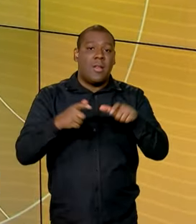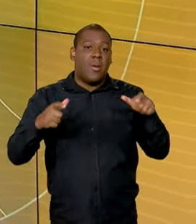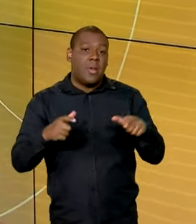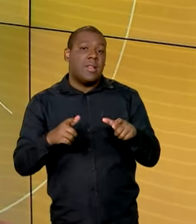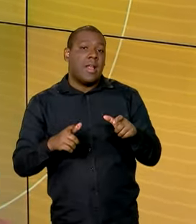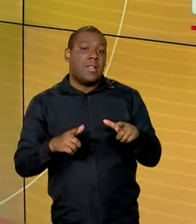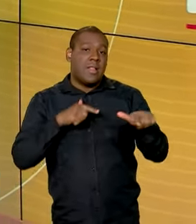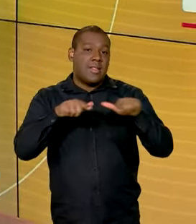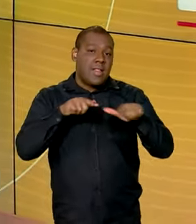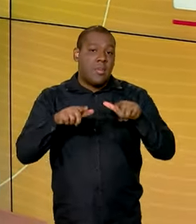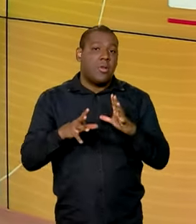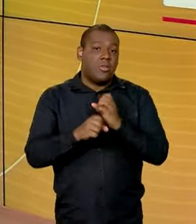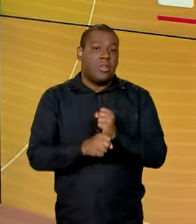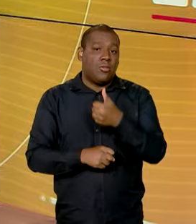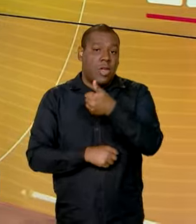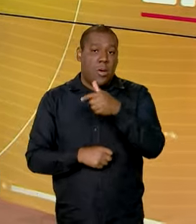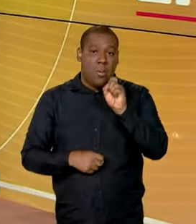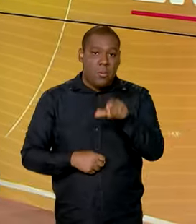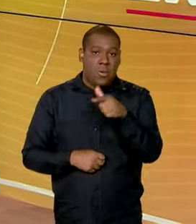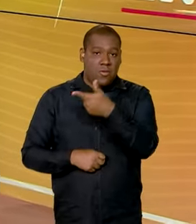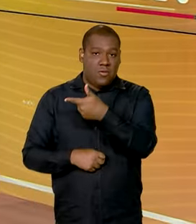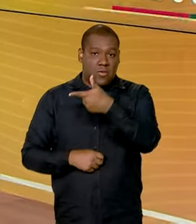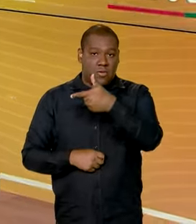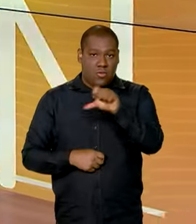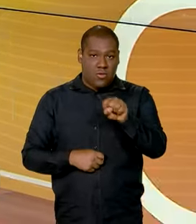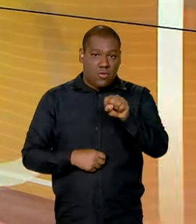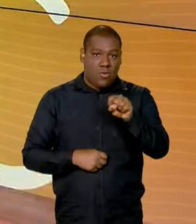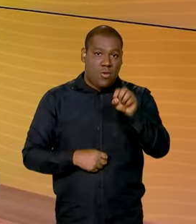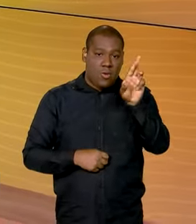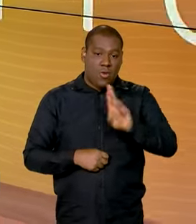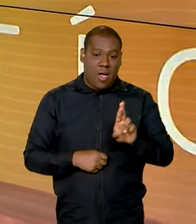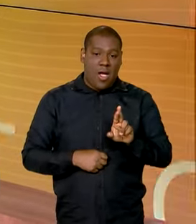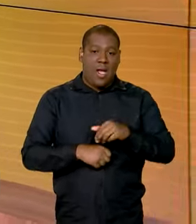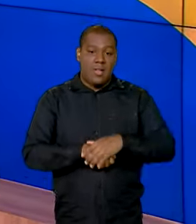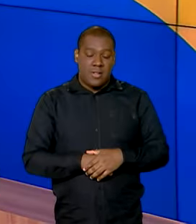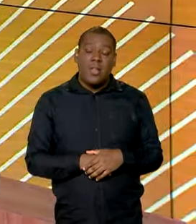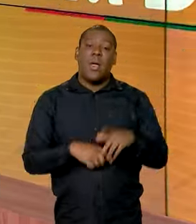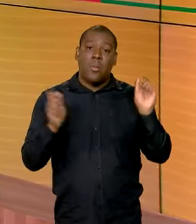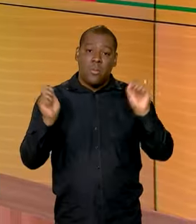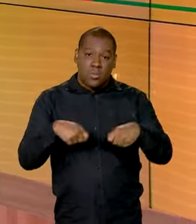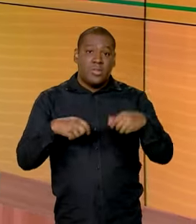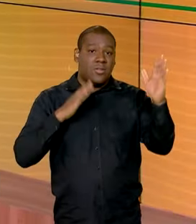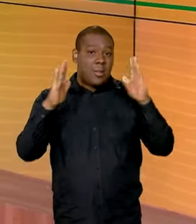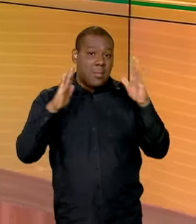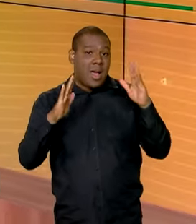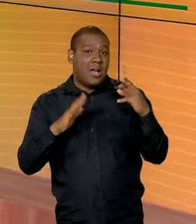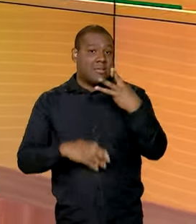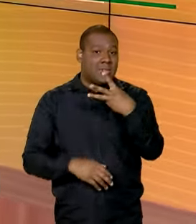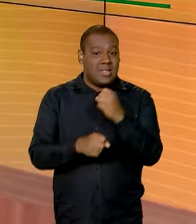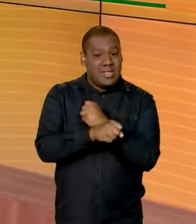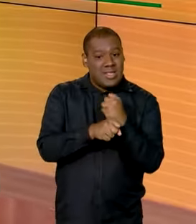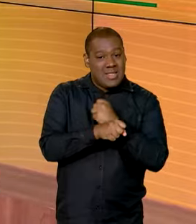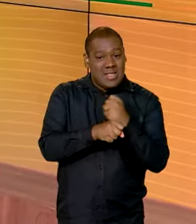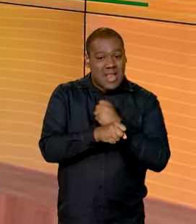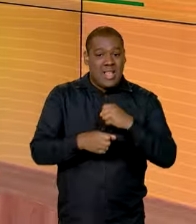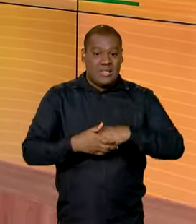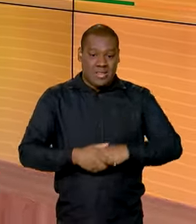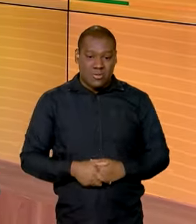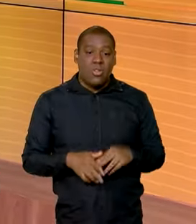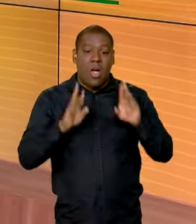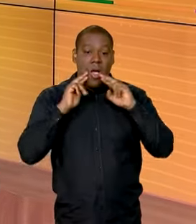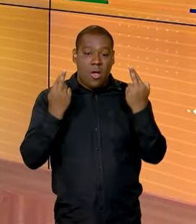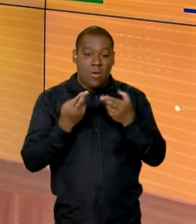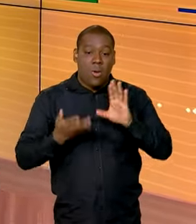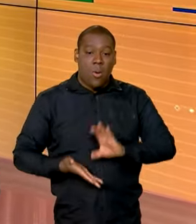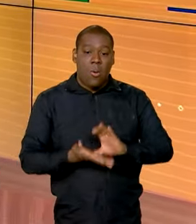representar aí um faturamento de mais de 8 bilhões de reais em três anos. A decisão foi aprovada em reunião do Conselho